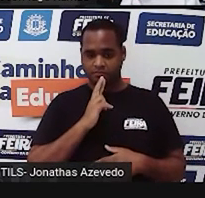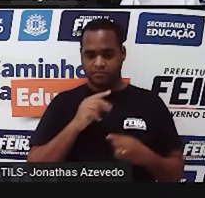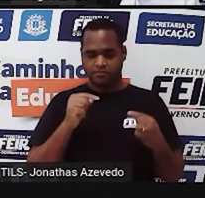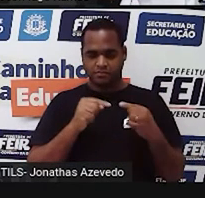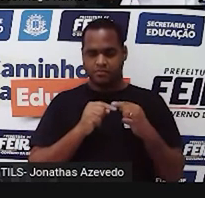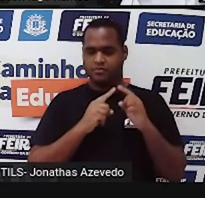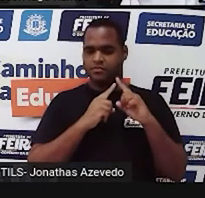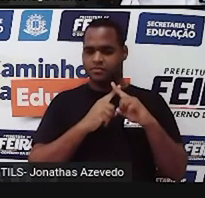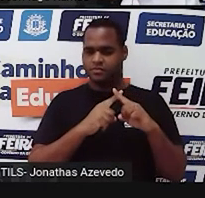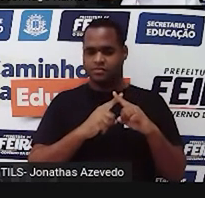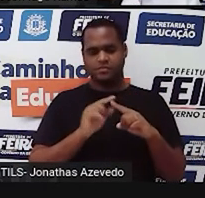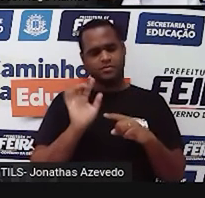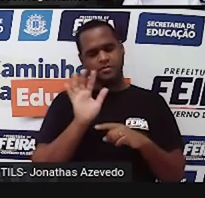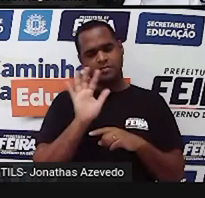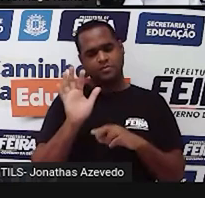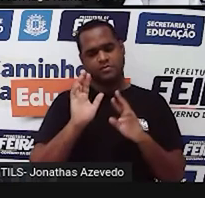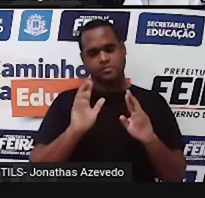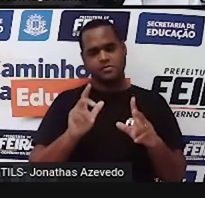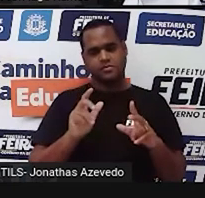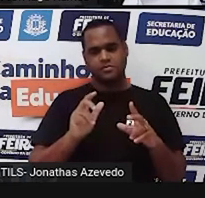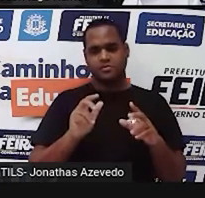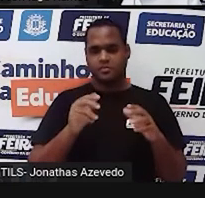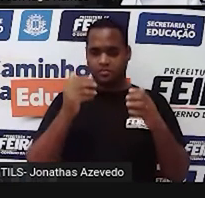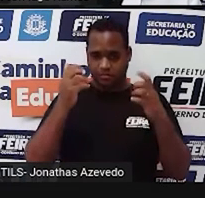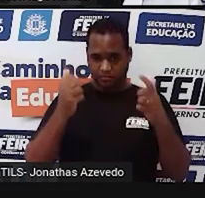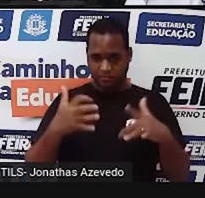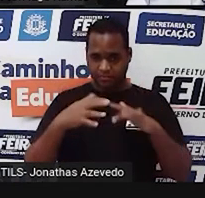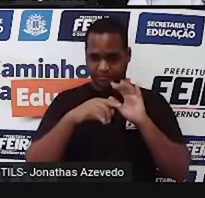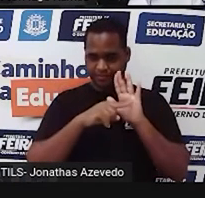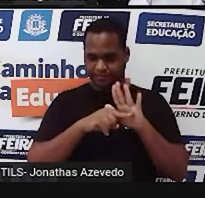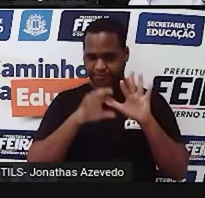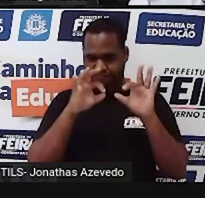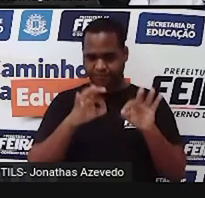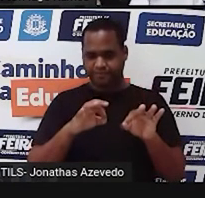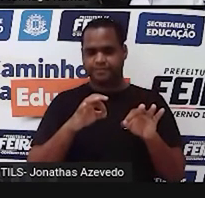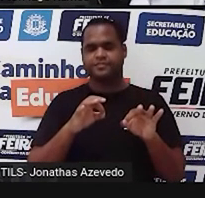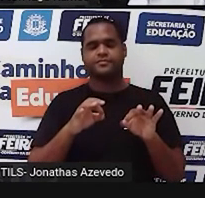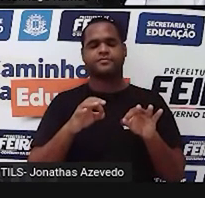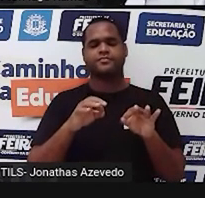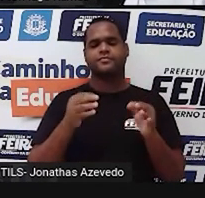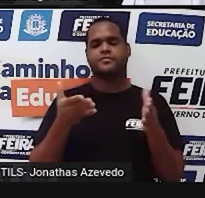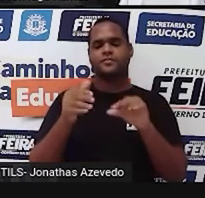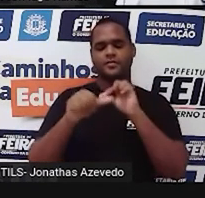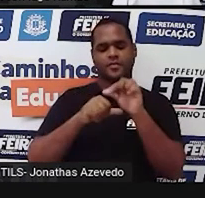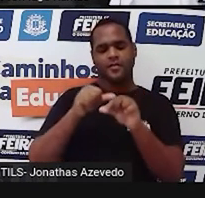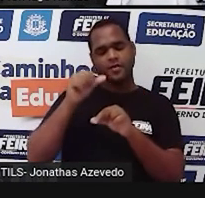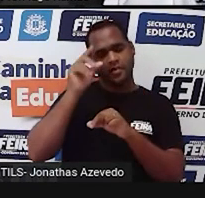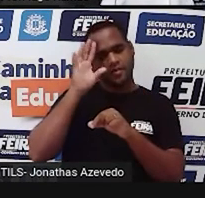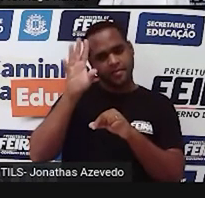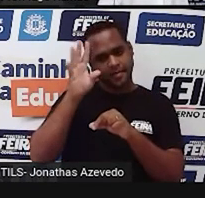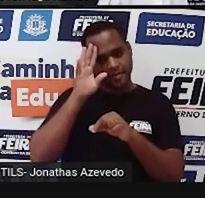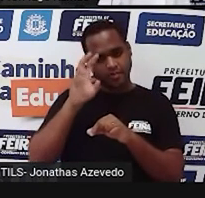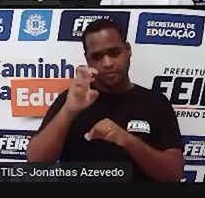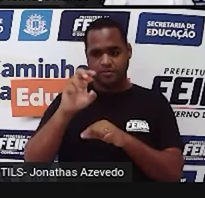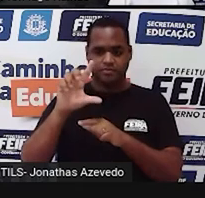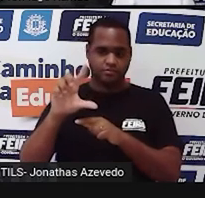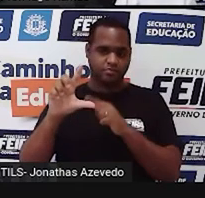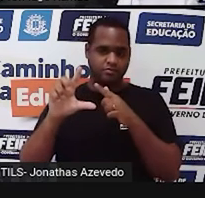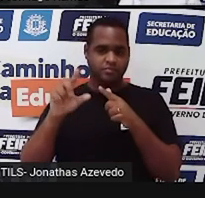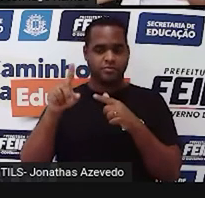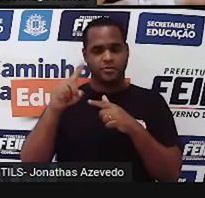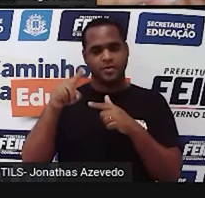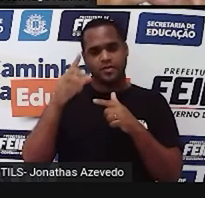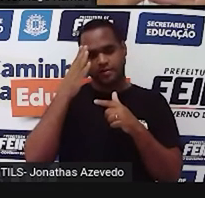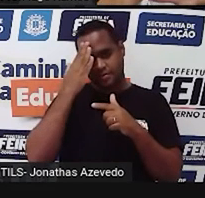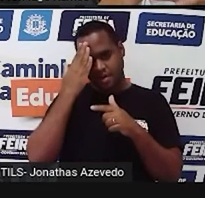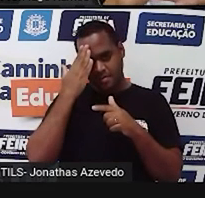multiplicação, certo? Já já eu digo o porquê. Agora, pensando nos 5 litros, a gente já sabe que